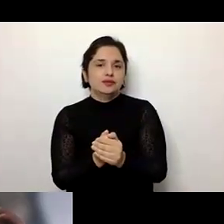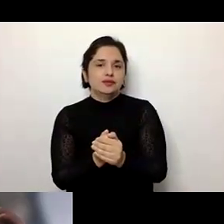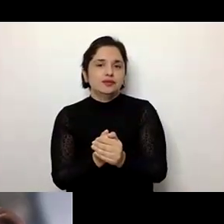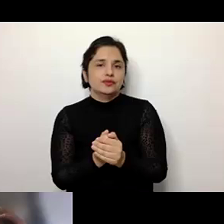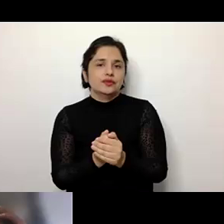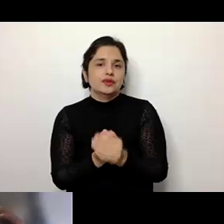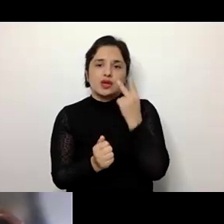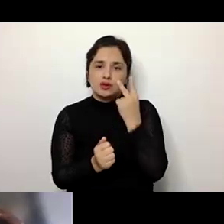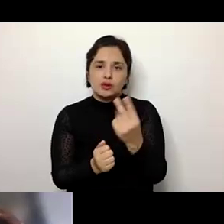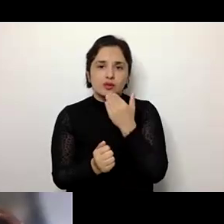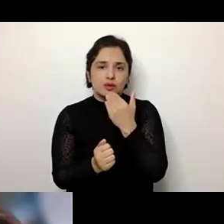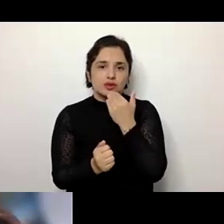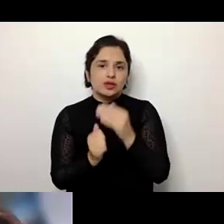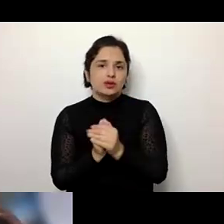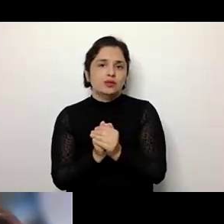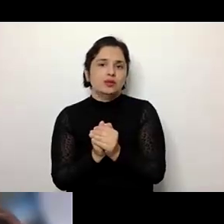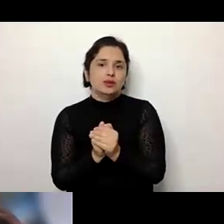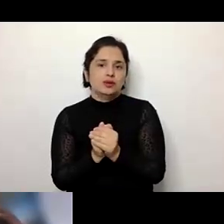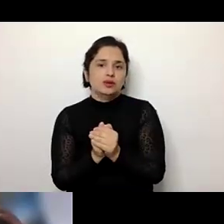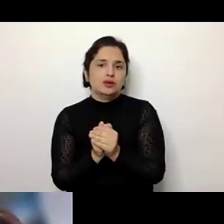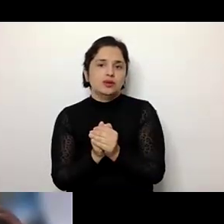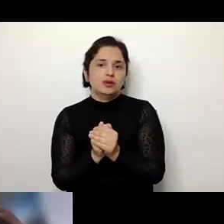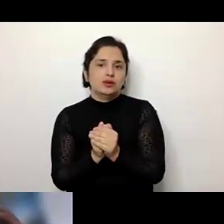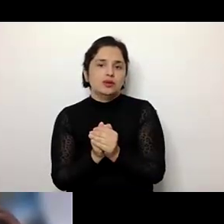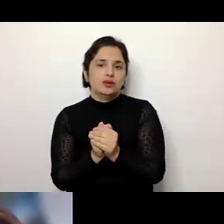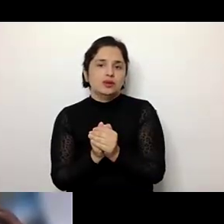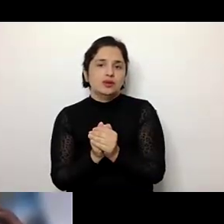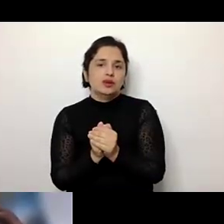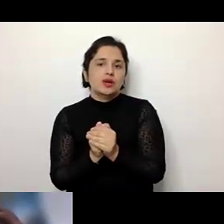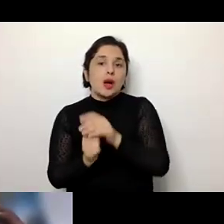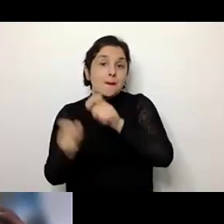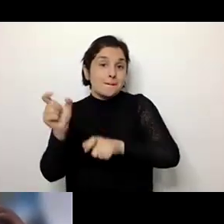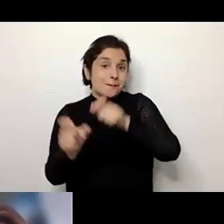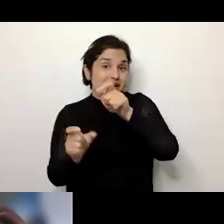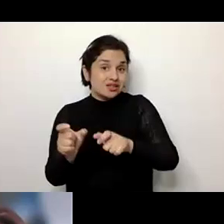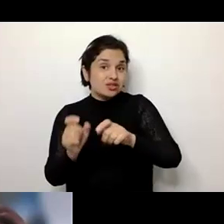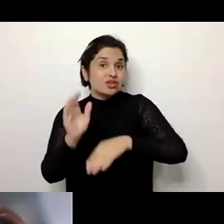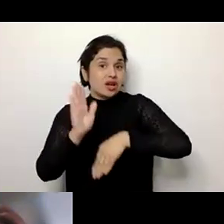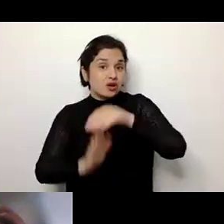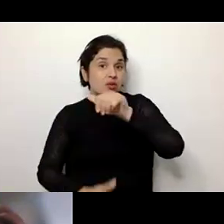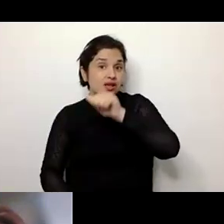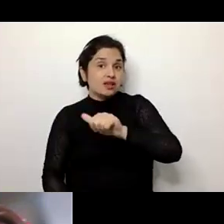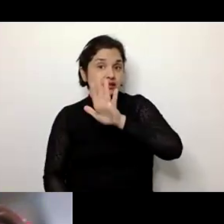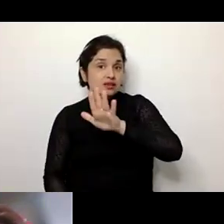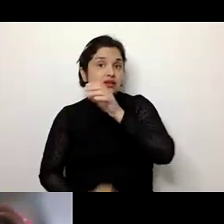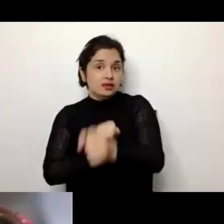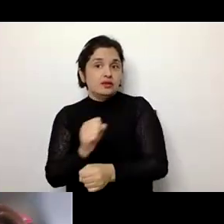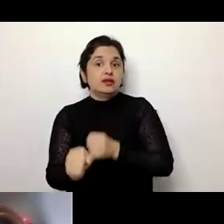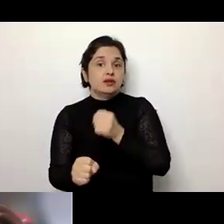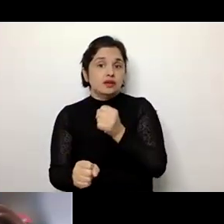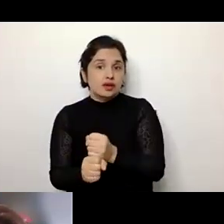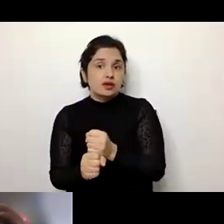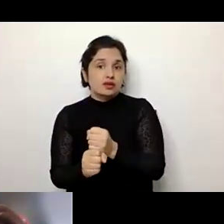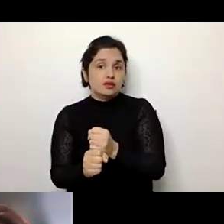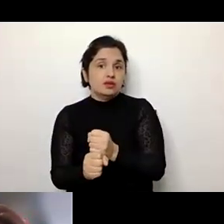também, nesses 10,9, são pessoas com mais de 65 anos, quando nós